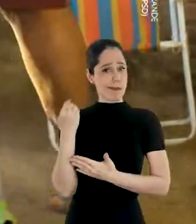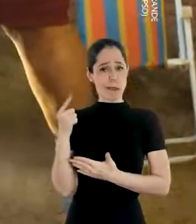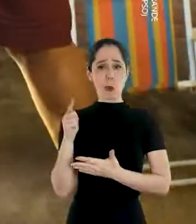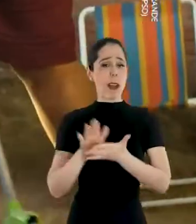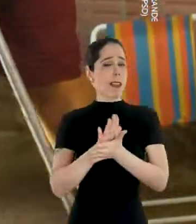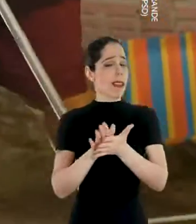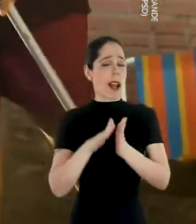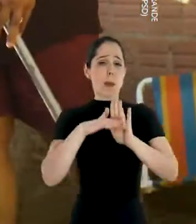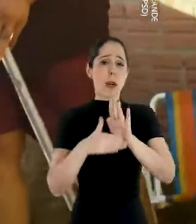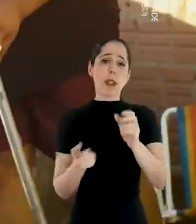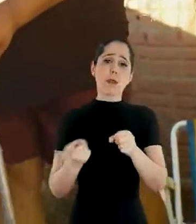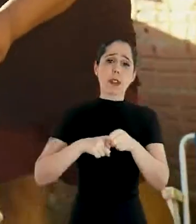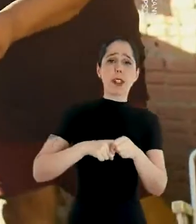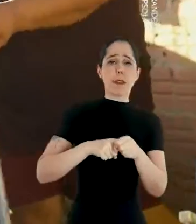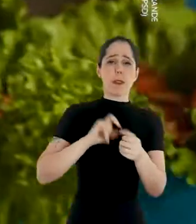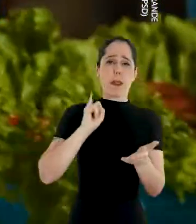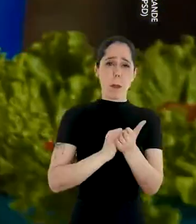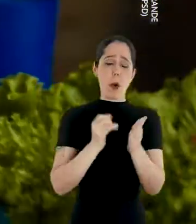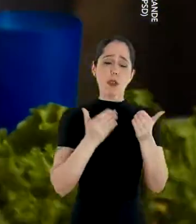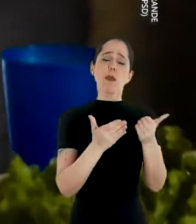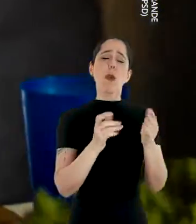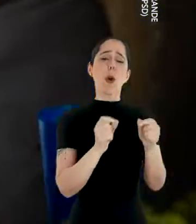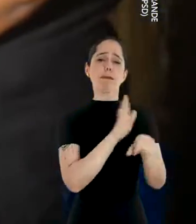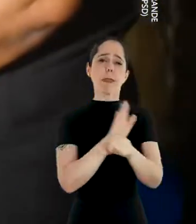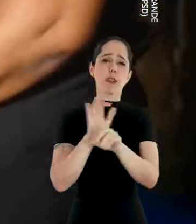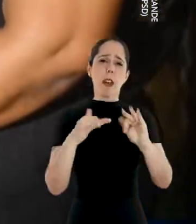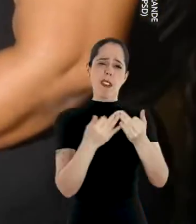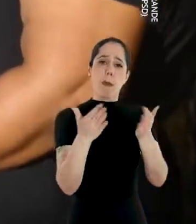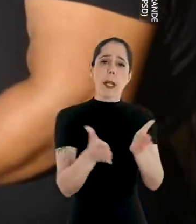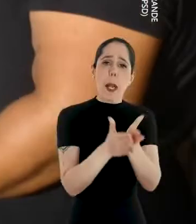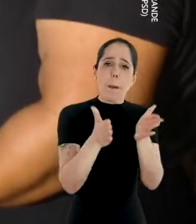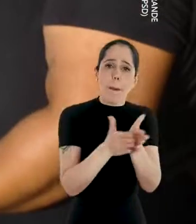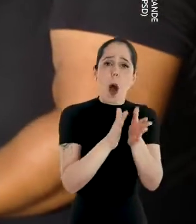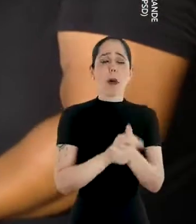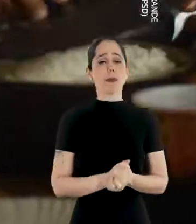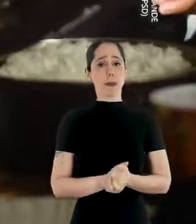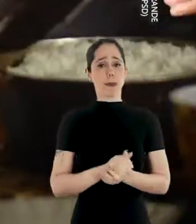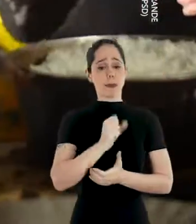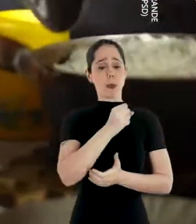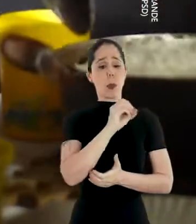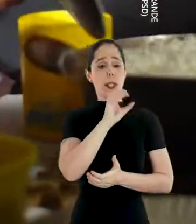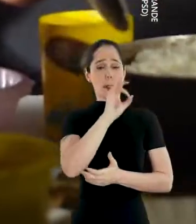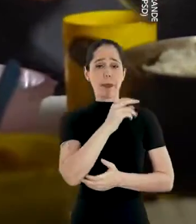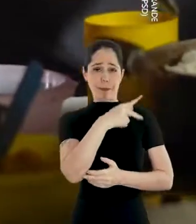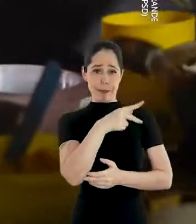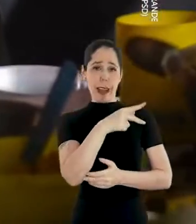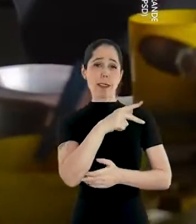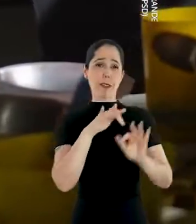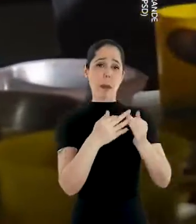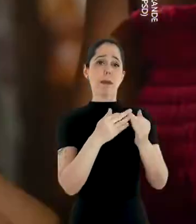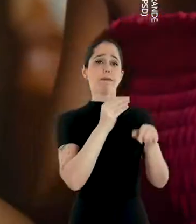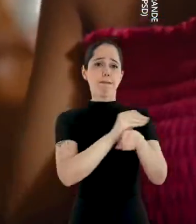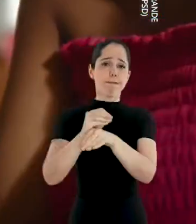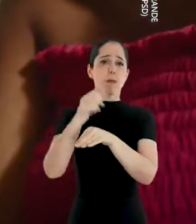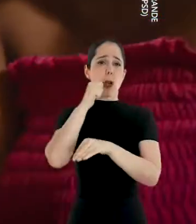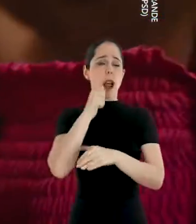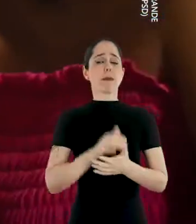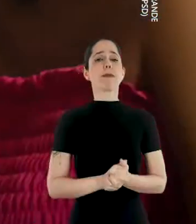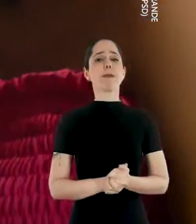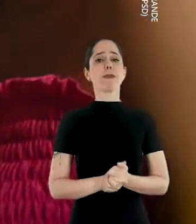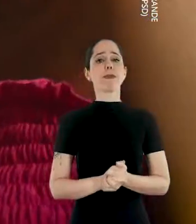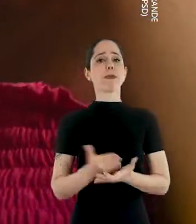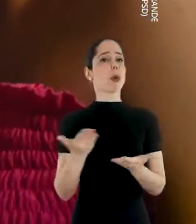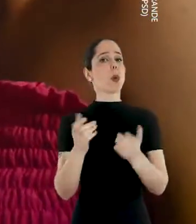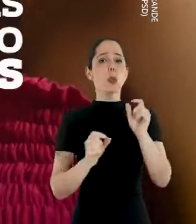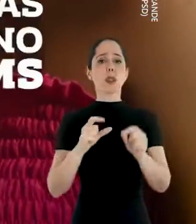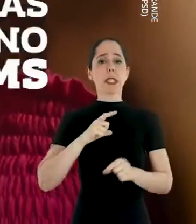Antes, não havia nenhum programa de devolução de impostos para beneficiar famílias pobres, 80% delas chefiadas por